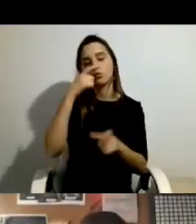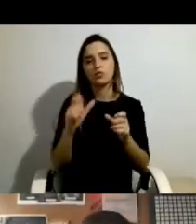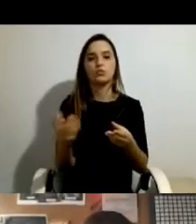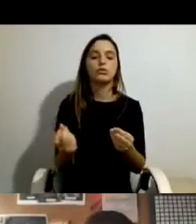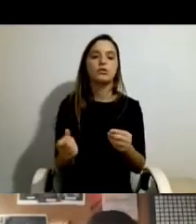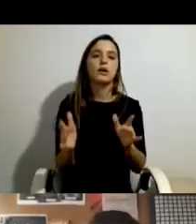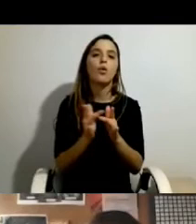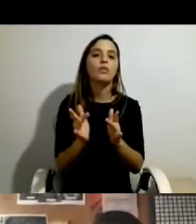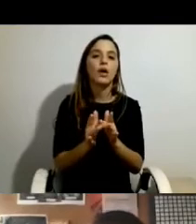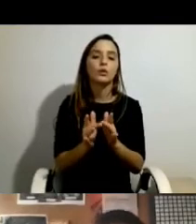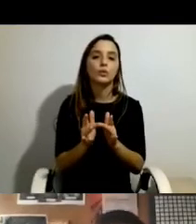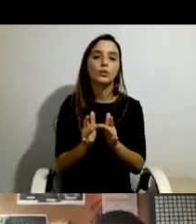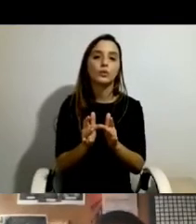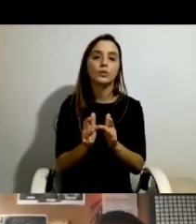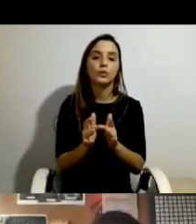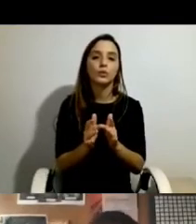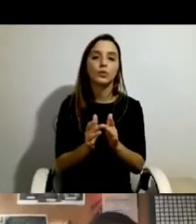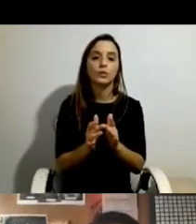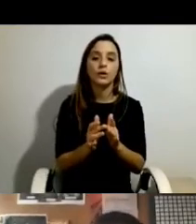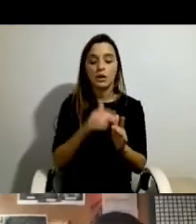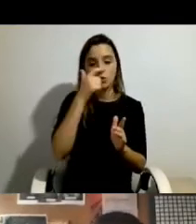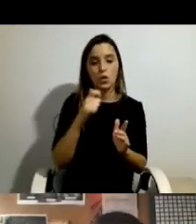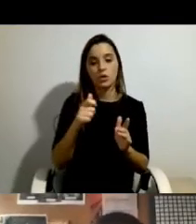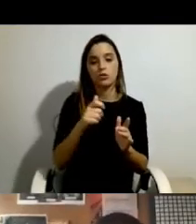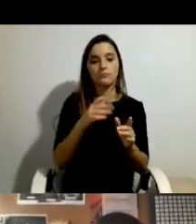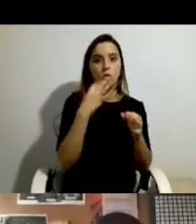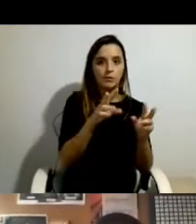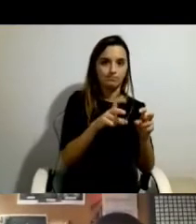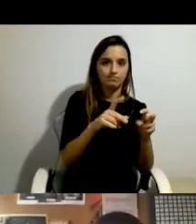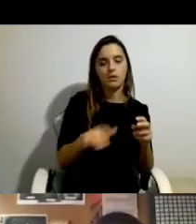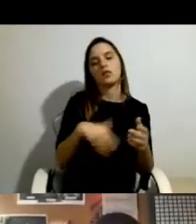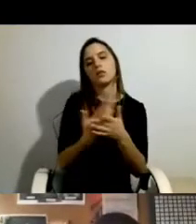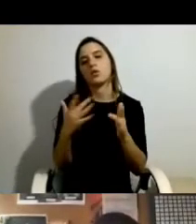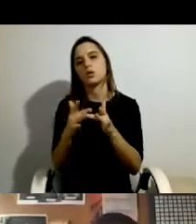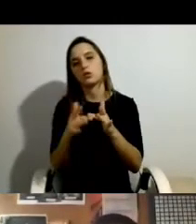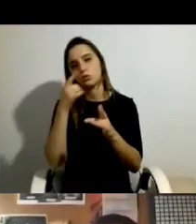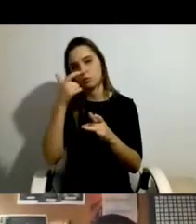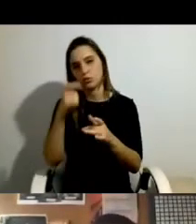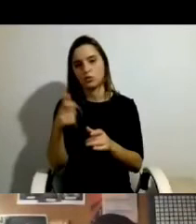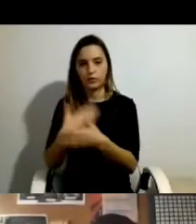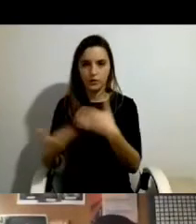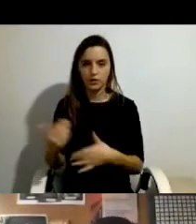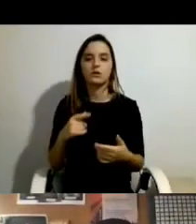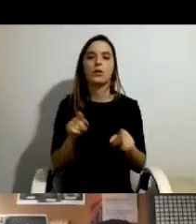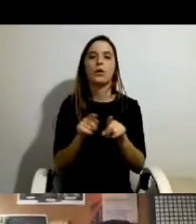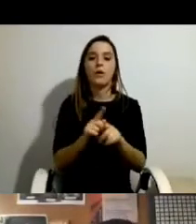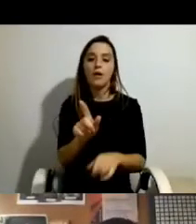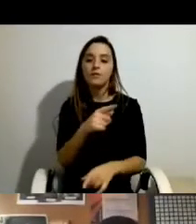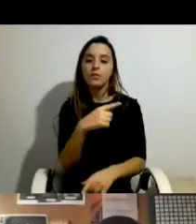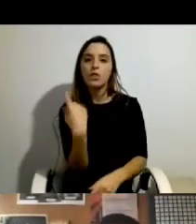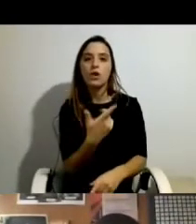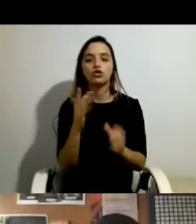pessoas com deficiência. Portanto, aqui a construção de um nós coletivo que é bastante